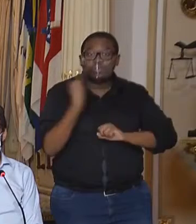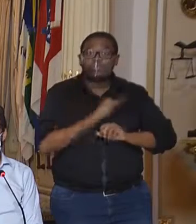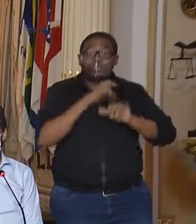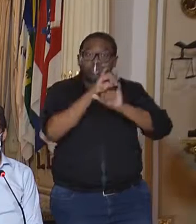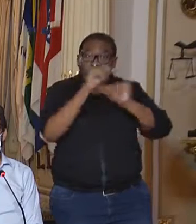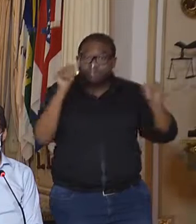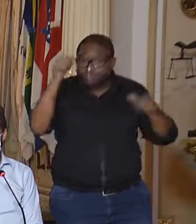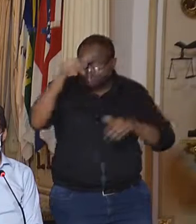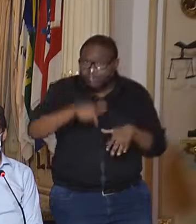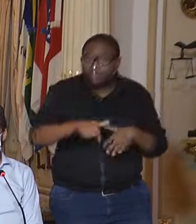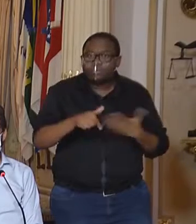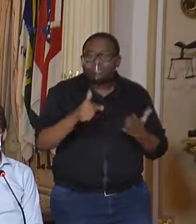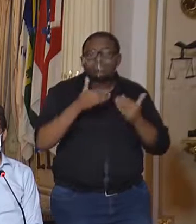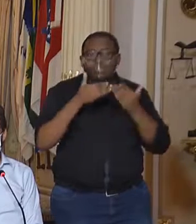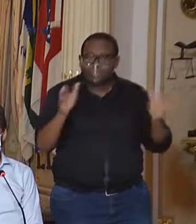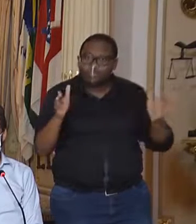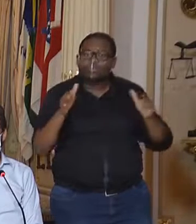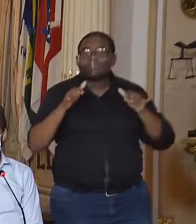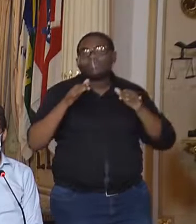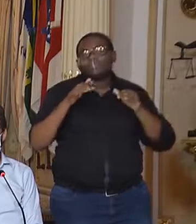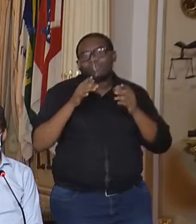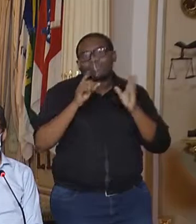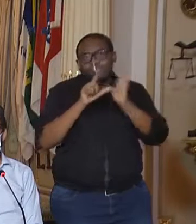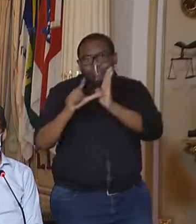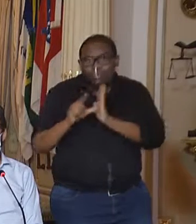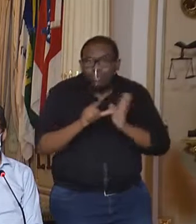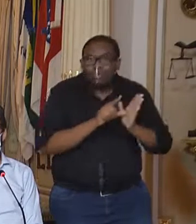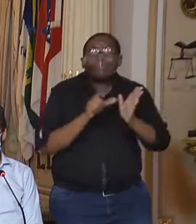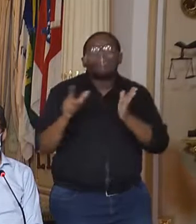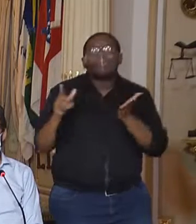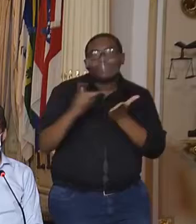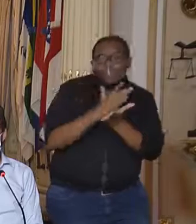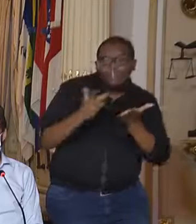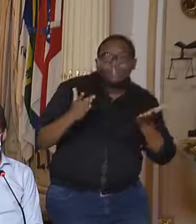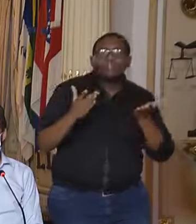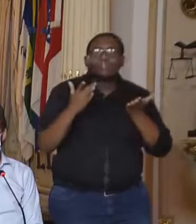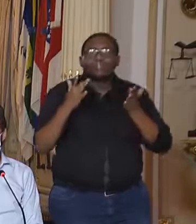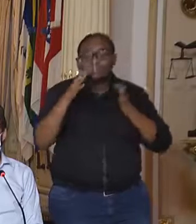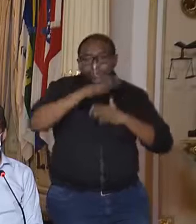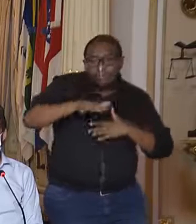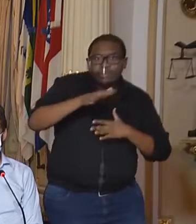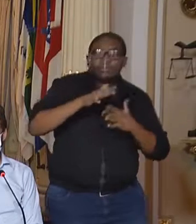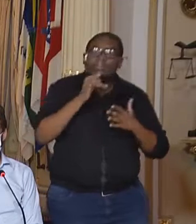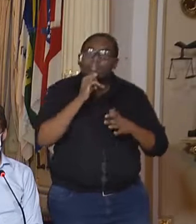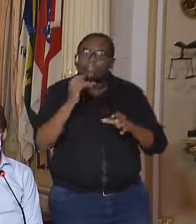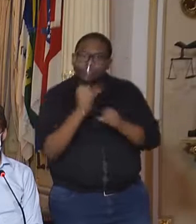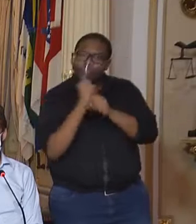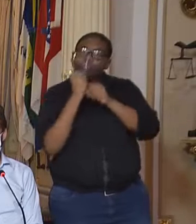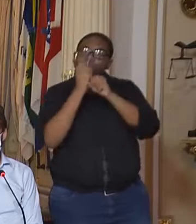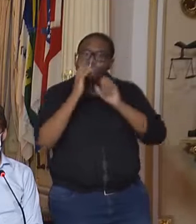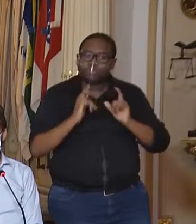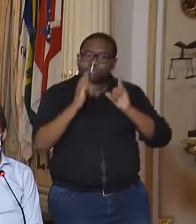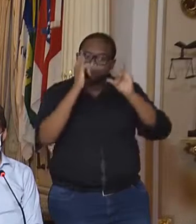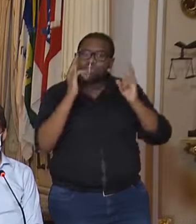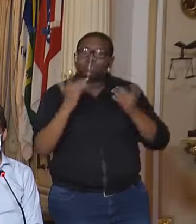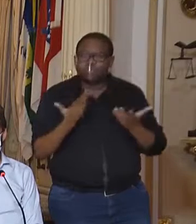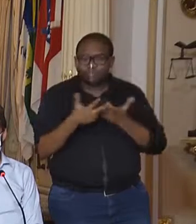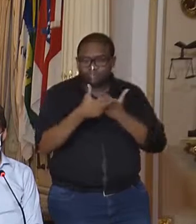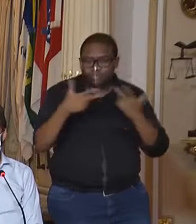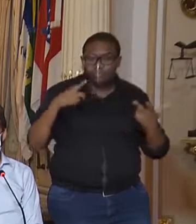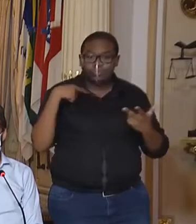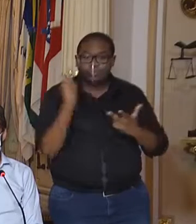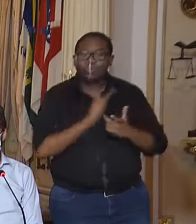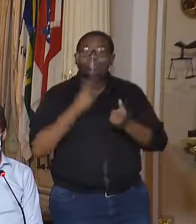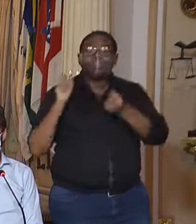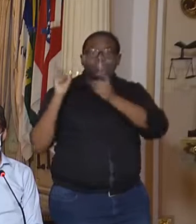aqui reabertura do comércio, reabertura de alguns serviços, construção civil, e agora fizemos uma ampla discussão com vários